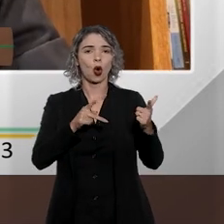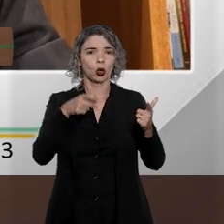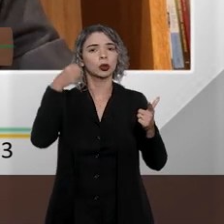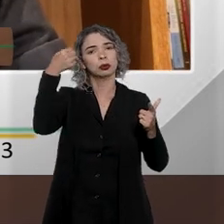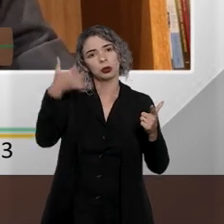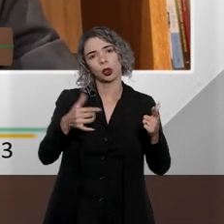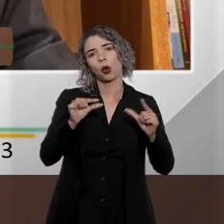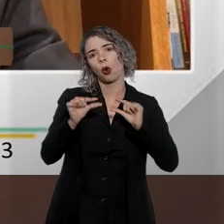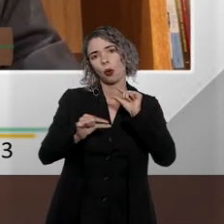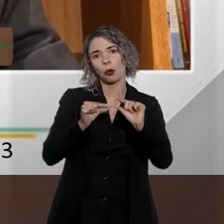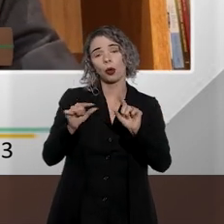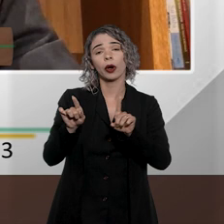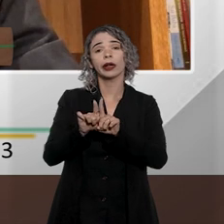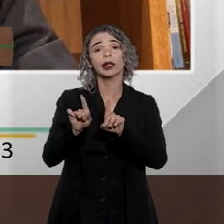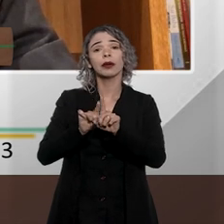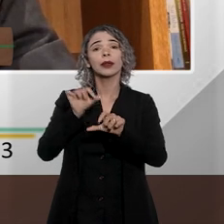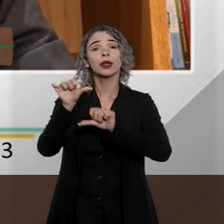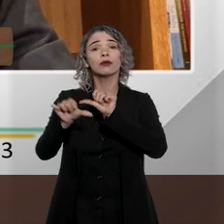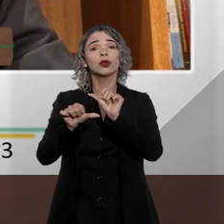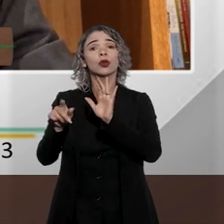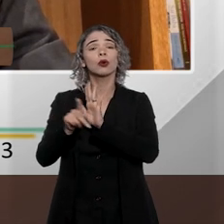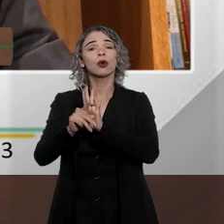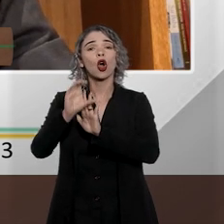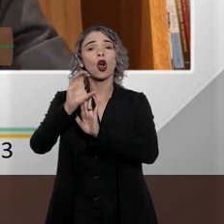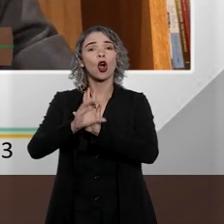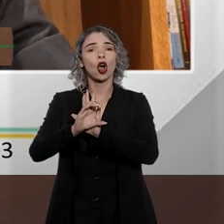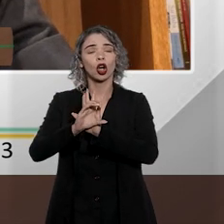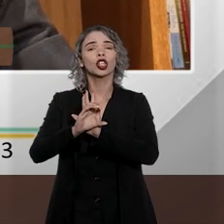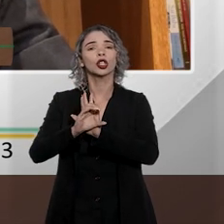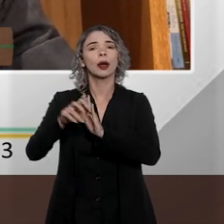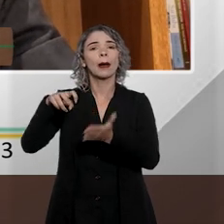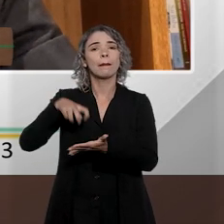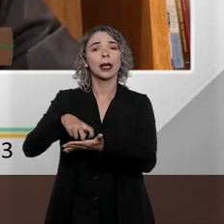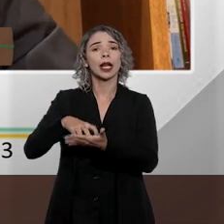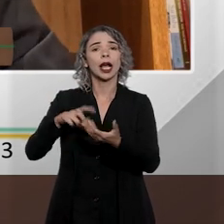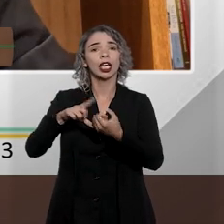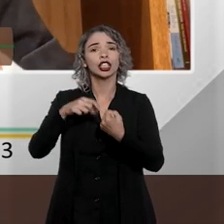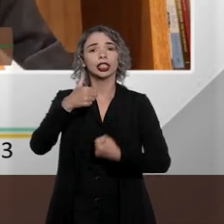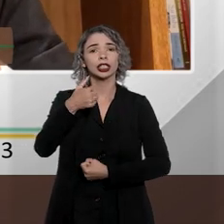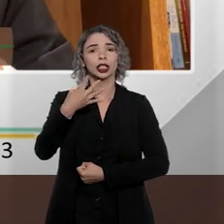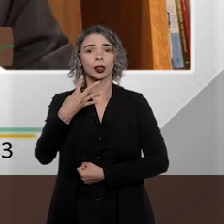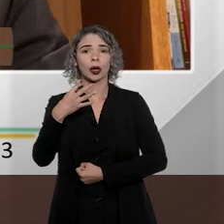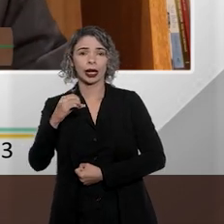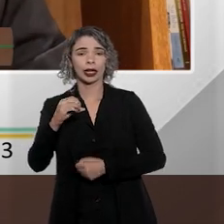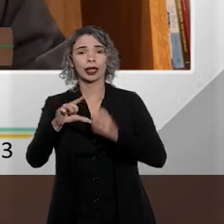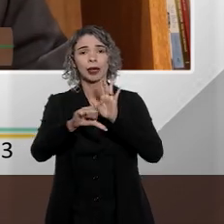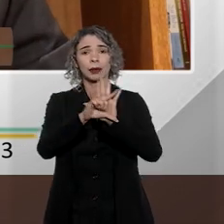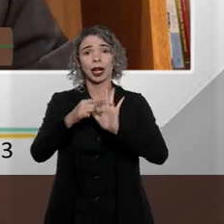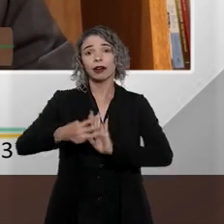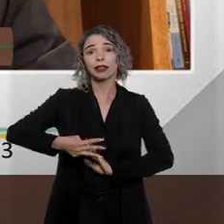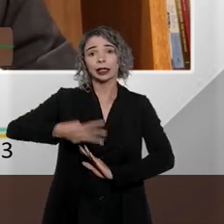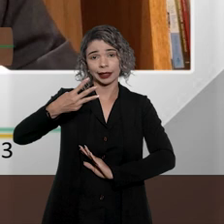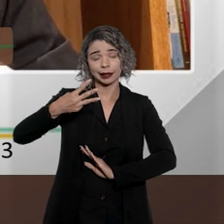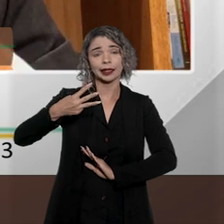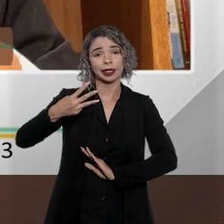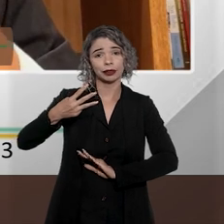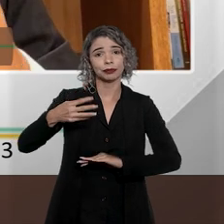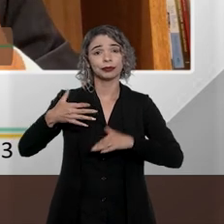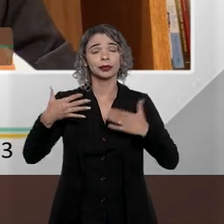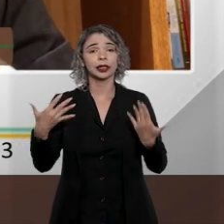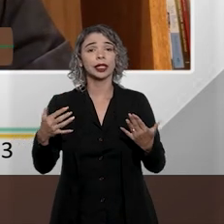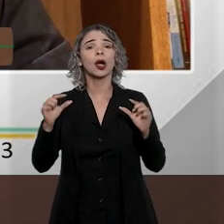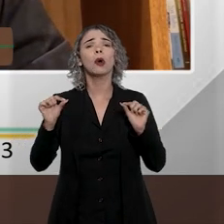e tivemos uma mudança também no próprio Código Penal, no artigo 140, parágrafo 3º. Então,